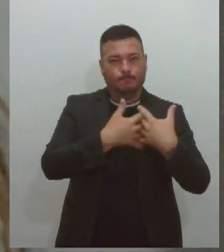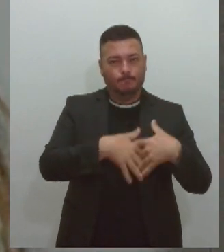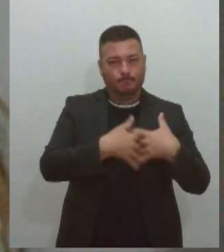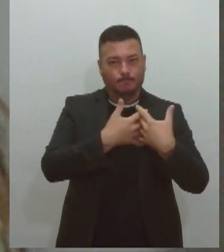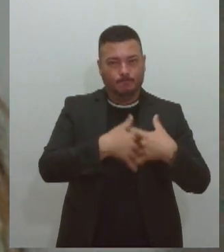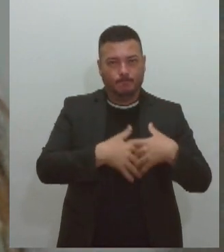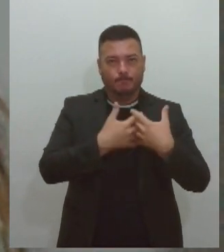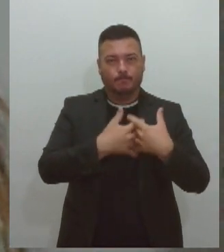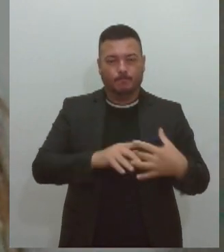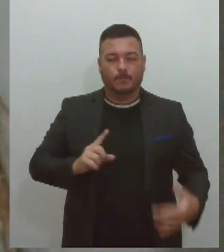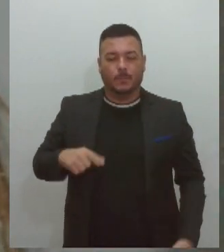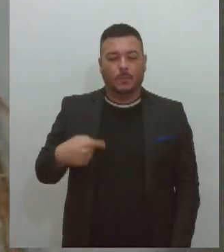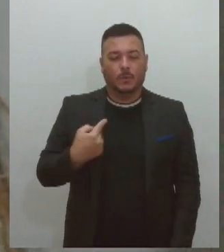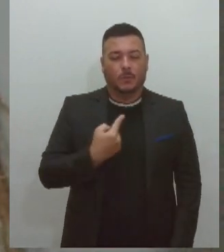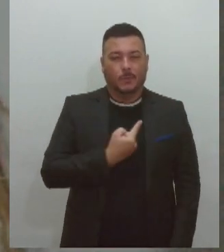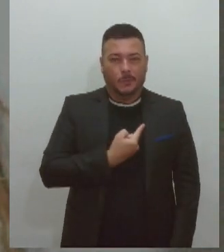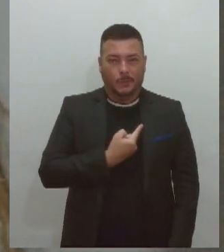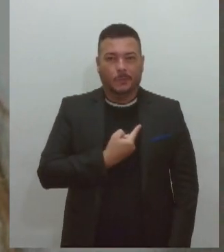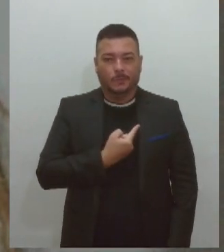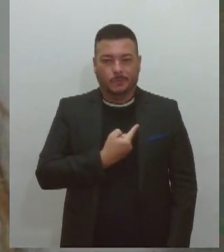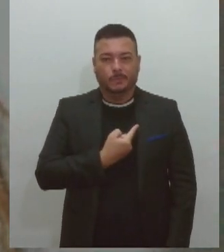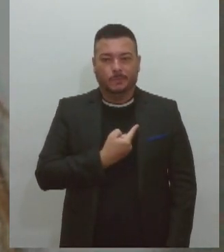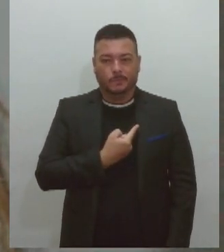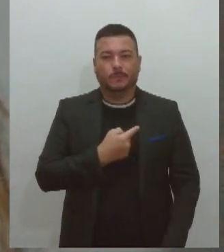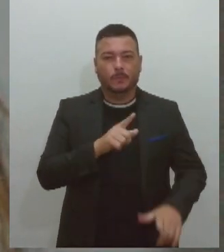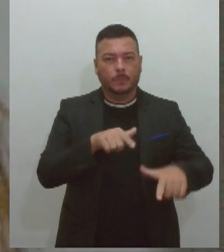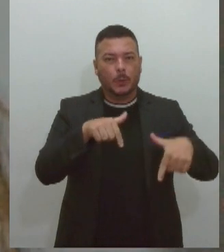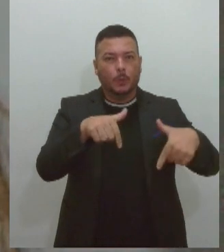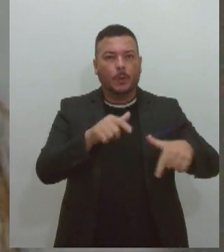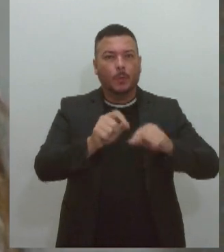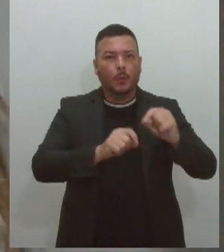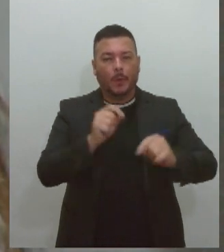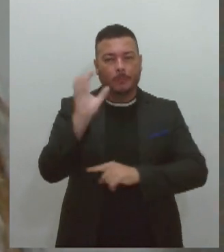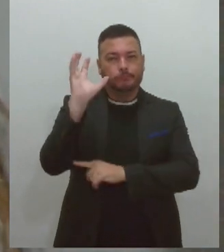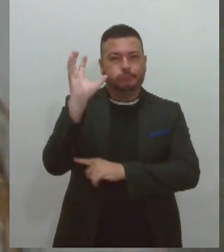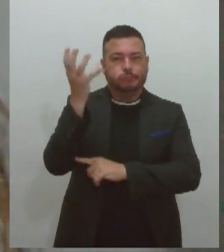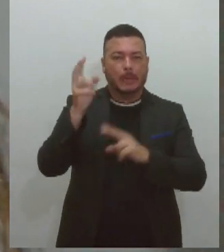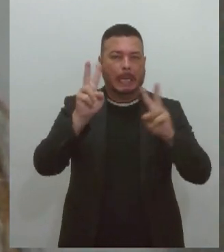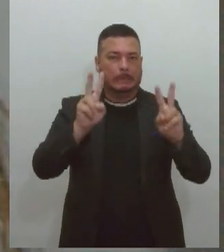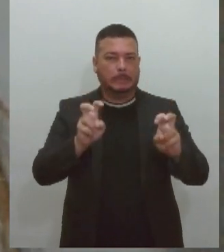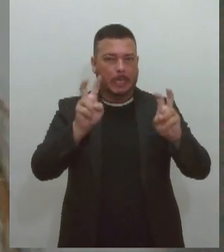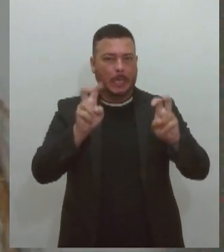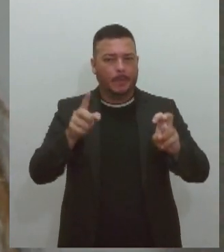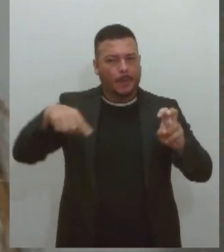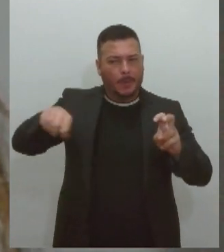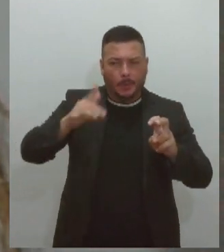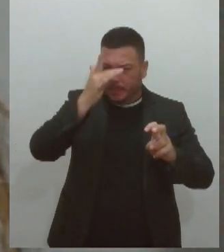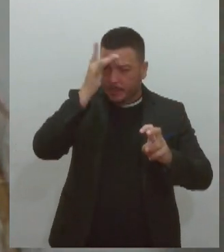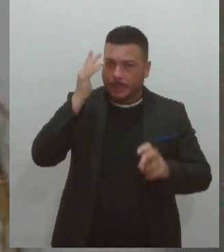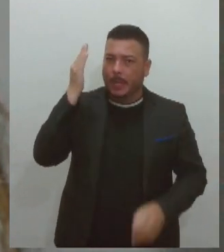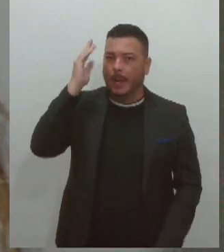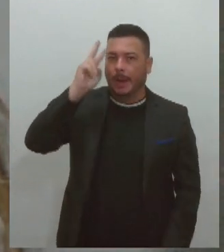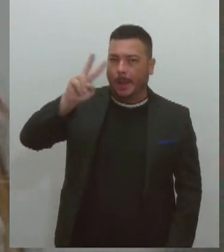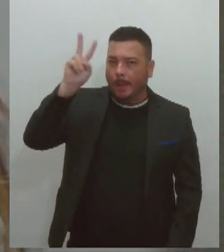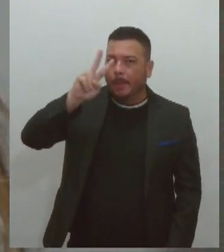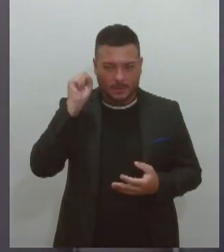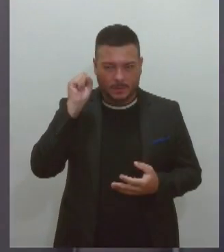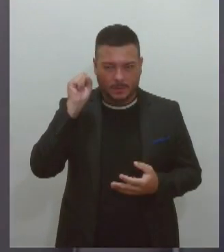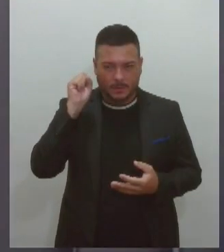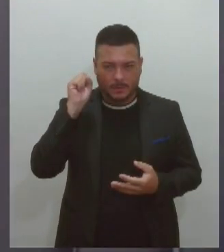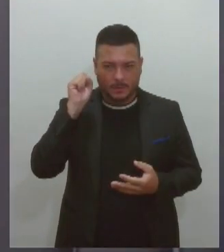cidadãos, que estamos aqui lutando pela questão ambiental como um dia de se lembrar da importância das questões ambientais.